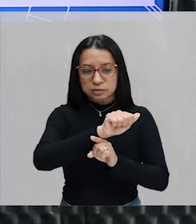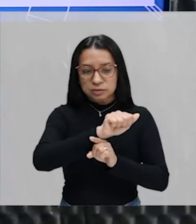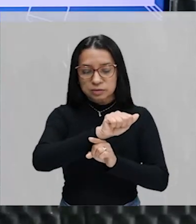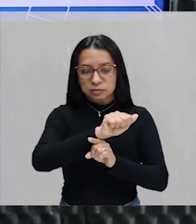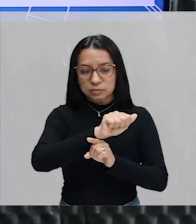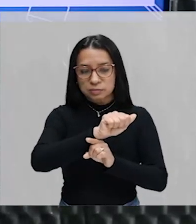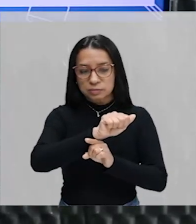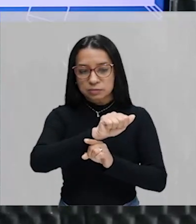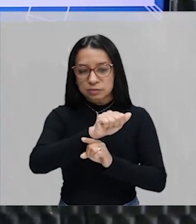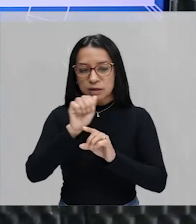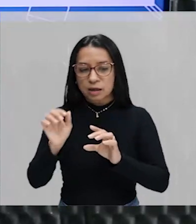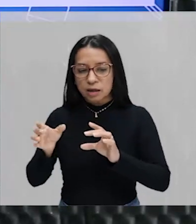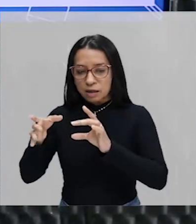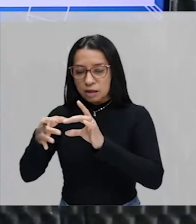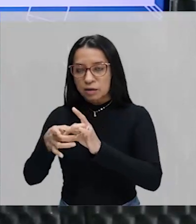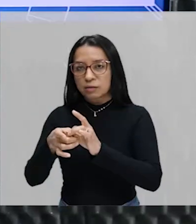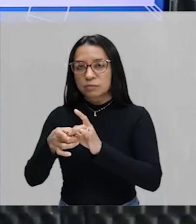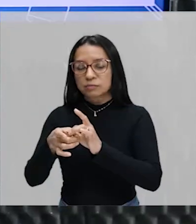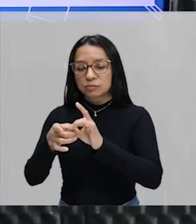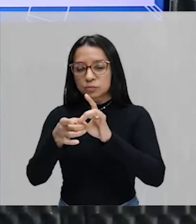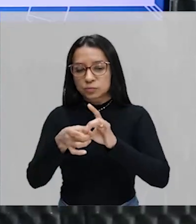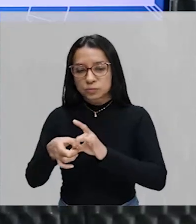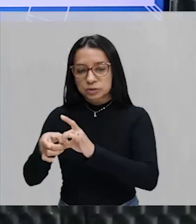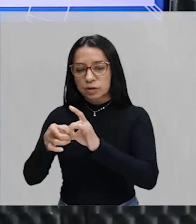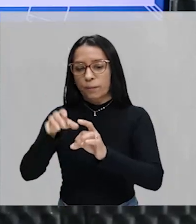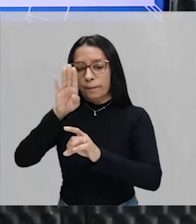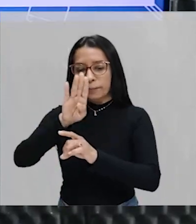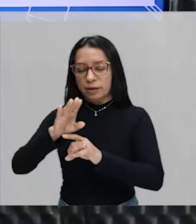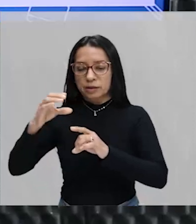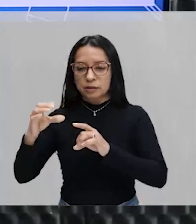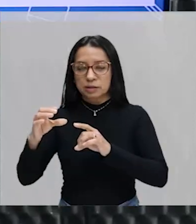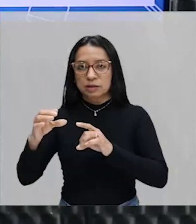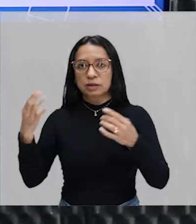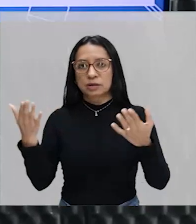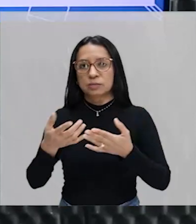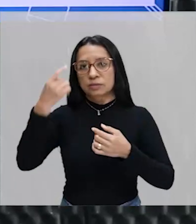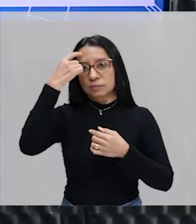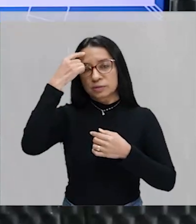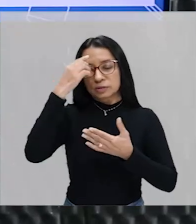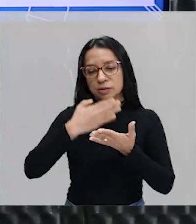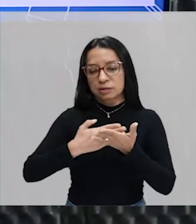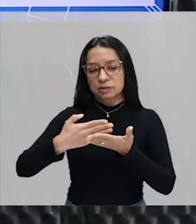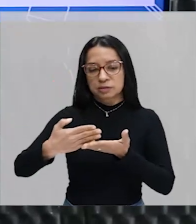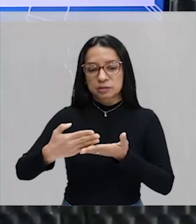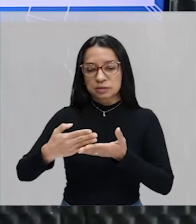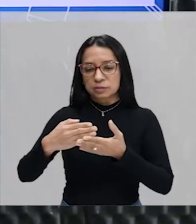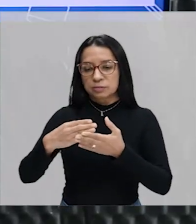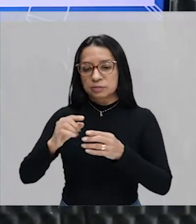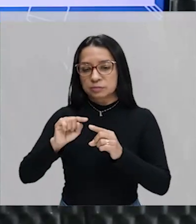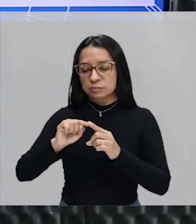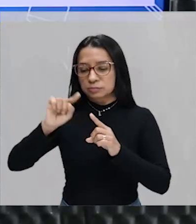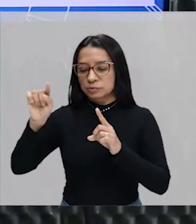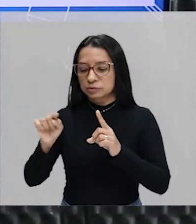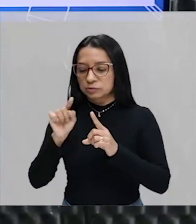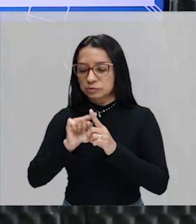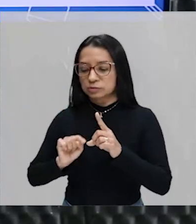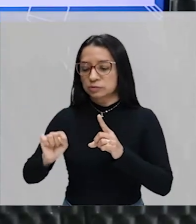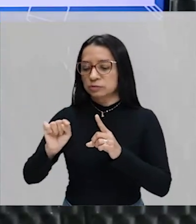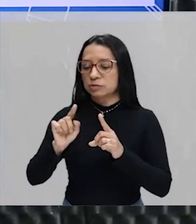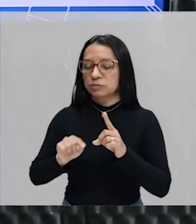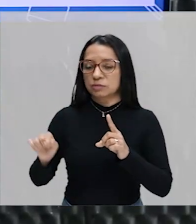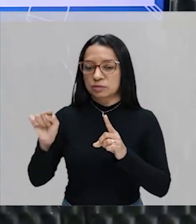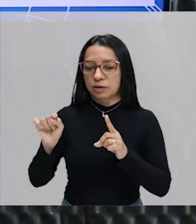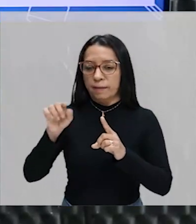união entre B e C. Gente, vamos pensar inicialmente nessa região aqui, ó, B